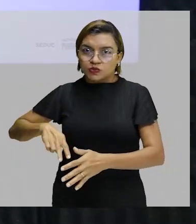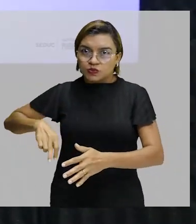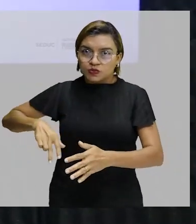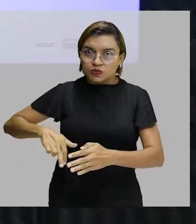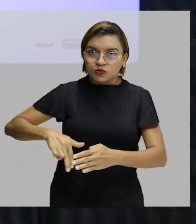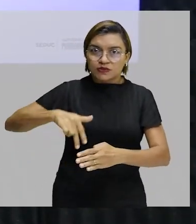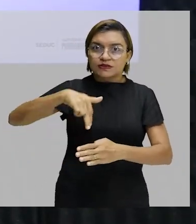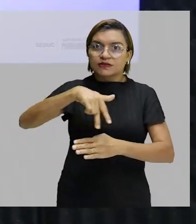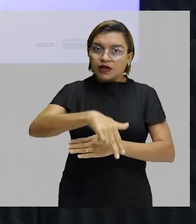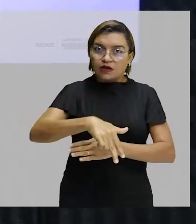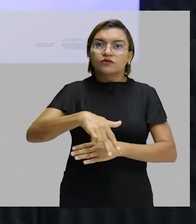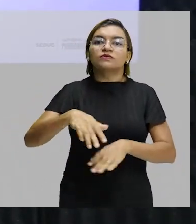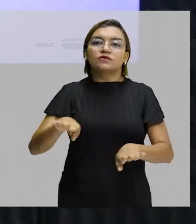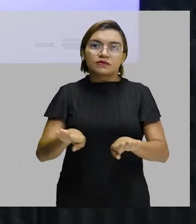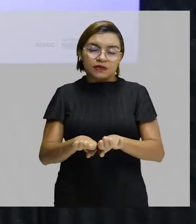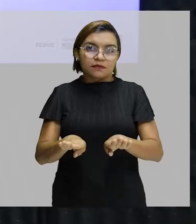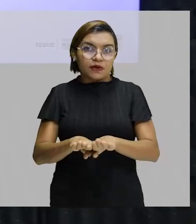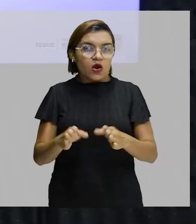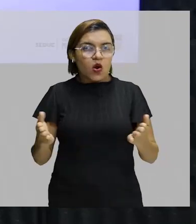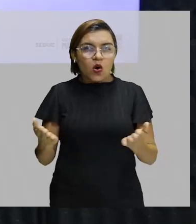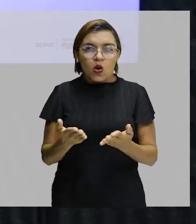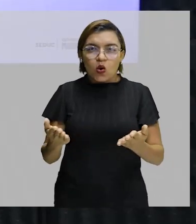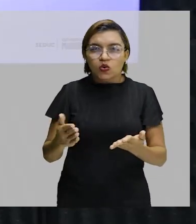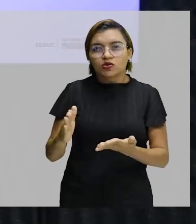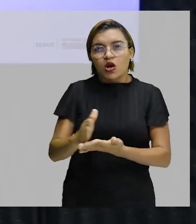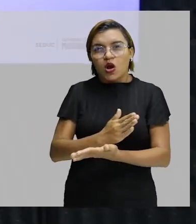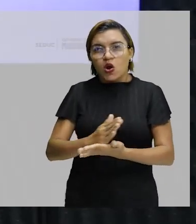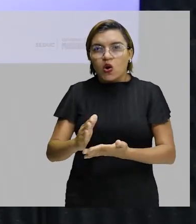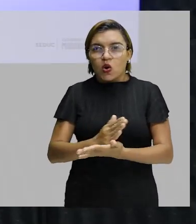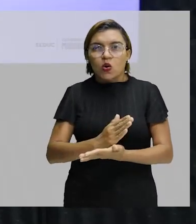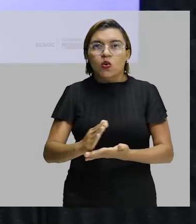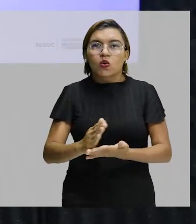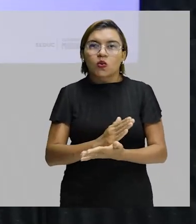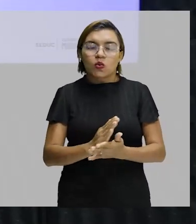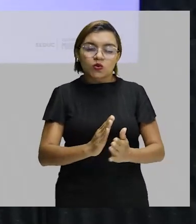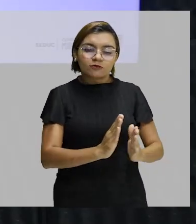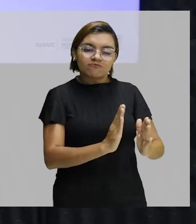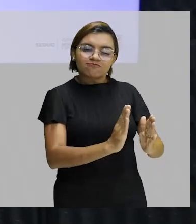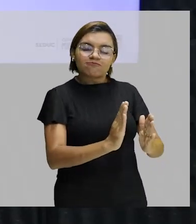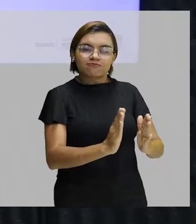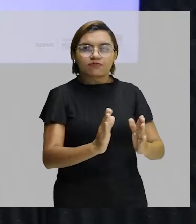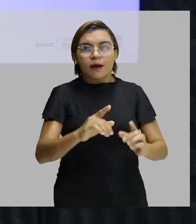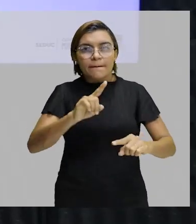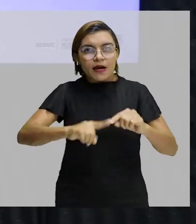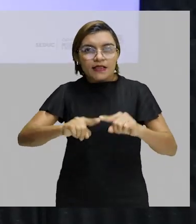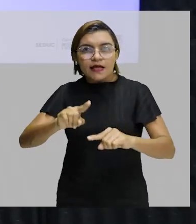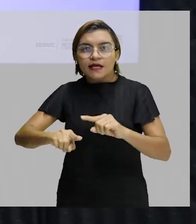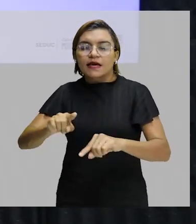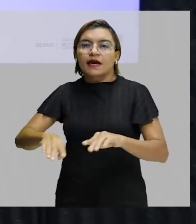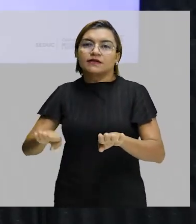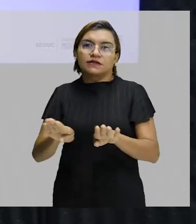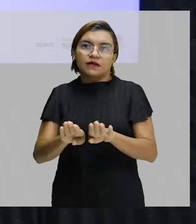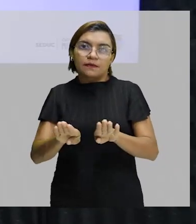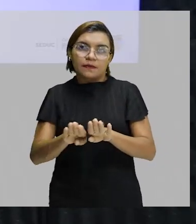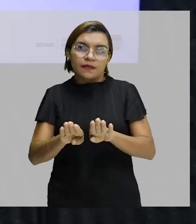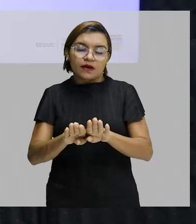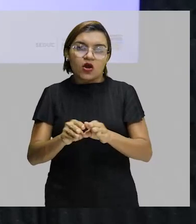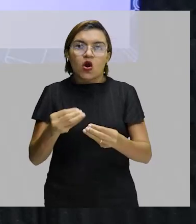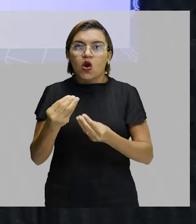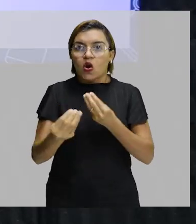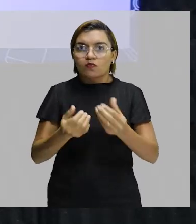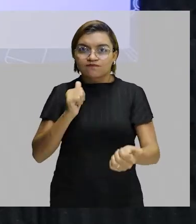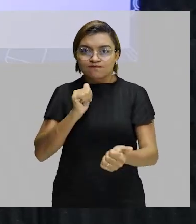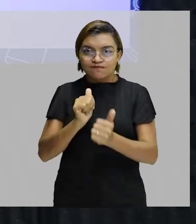ficar por dentro aqui um pouquinho dos espaços e dos materiais, onde é que acontecem essas provas, como é que elas acontecem.